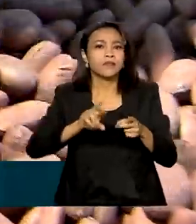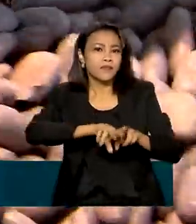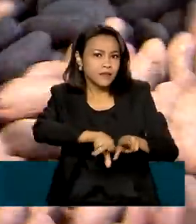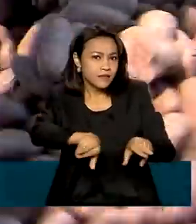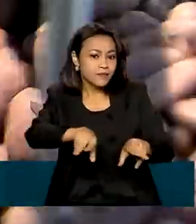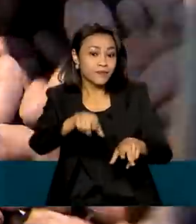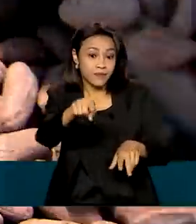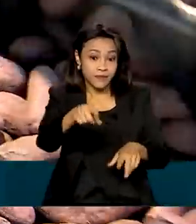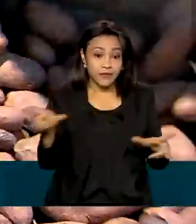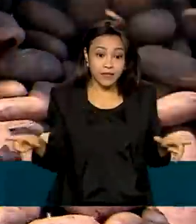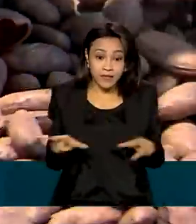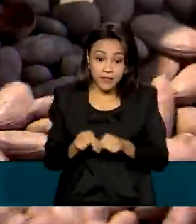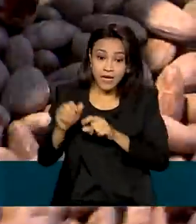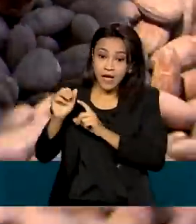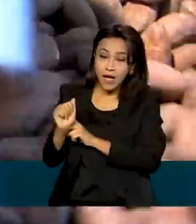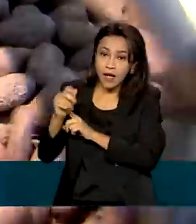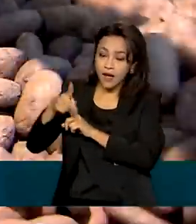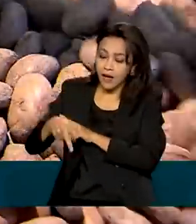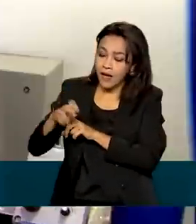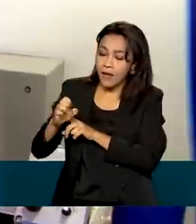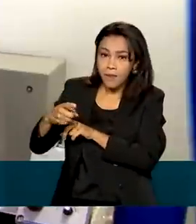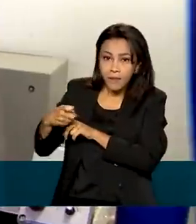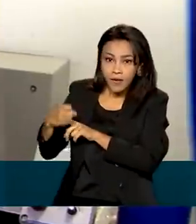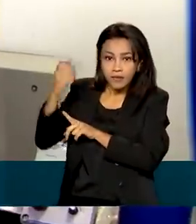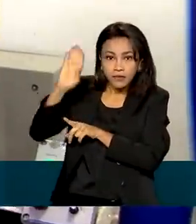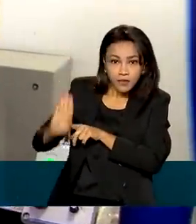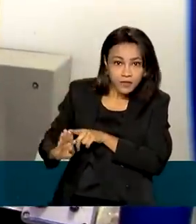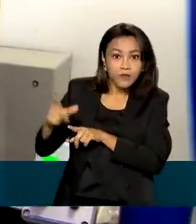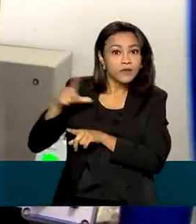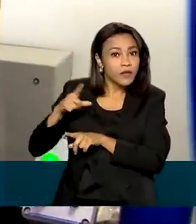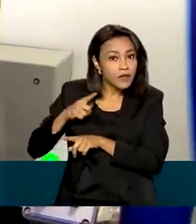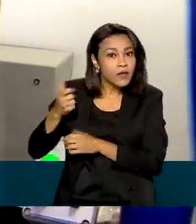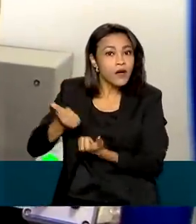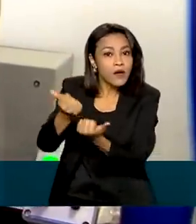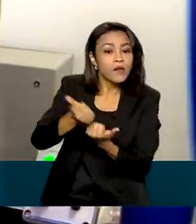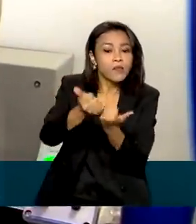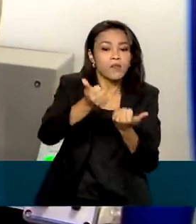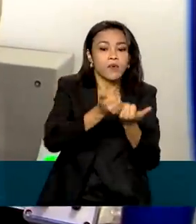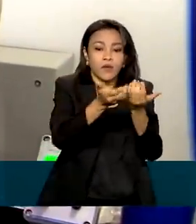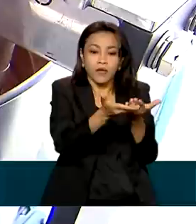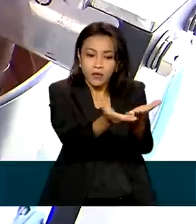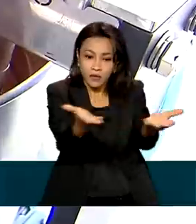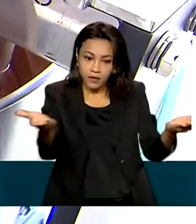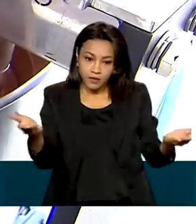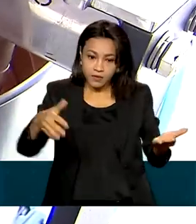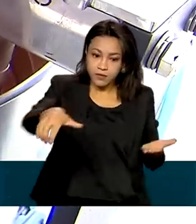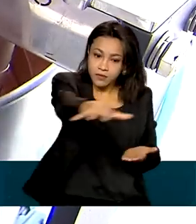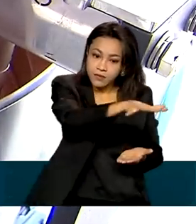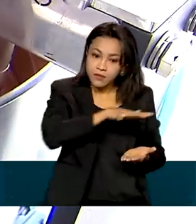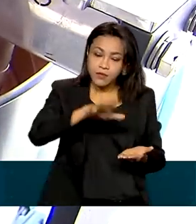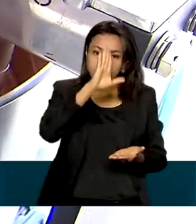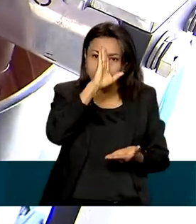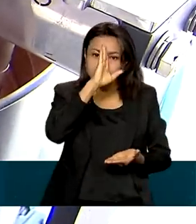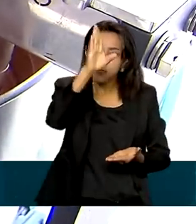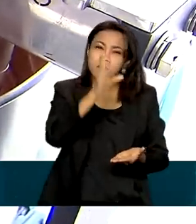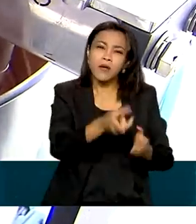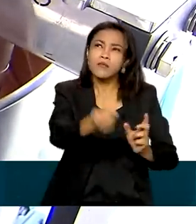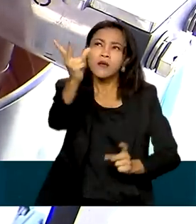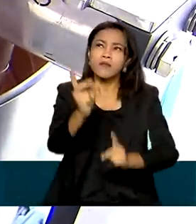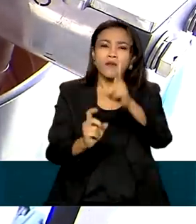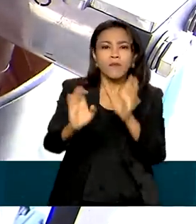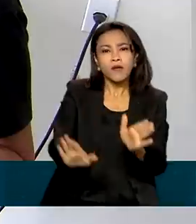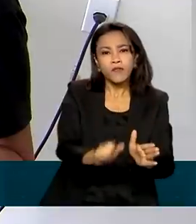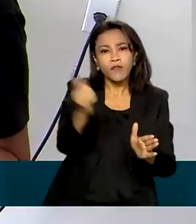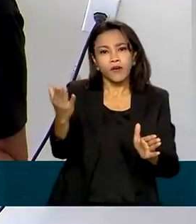E a Apex Brasil vem atuando para facilitar o acesso de empresas e produtores do setor aos principais mercados internacionais.